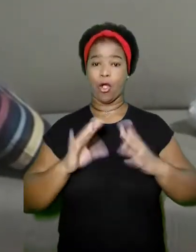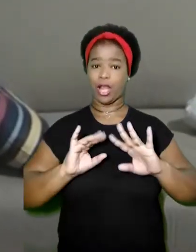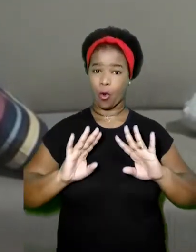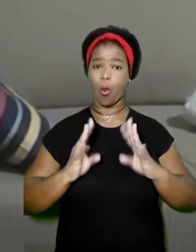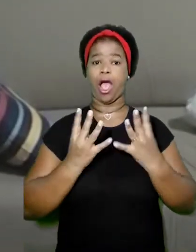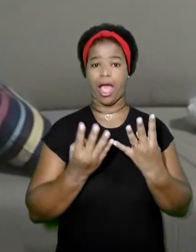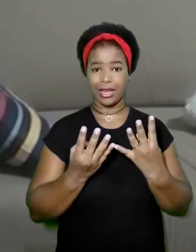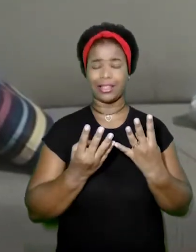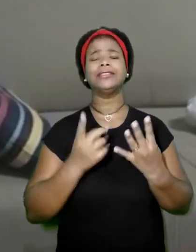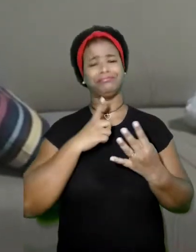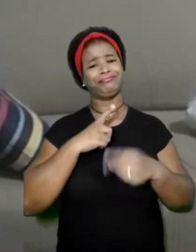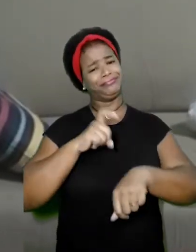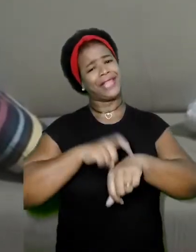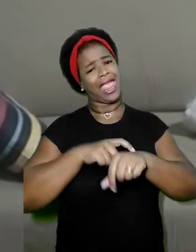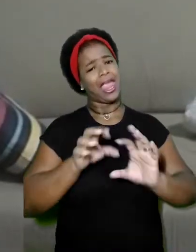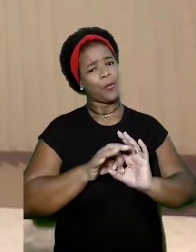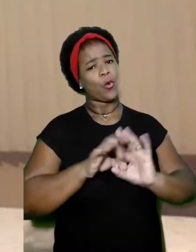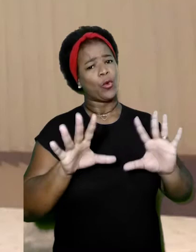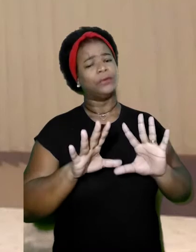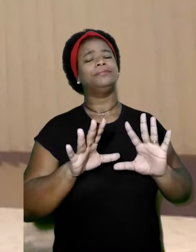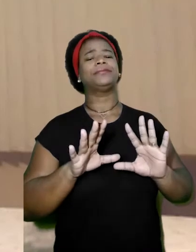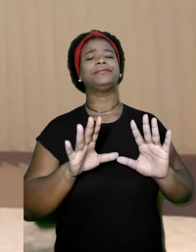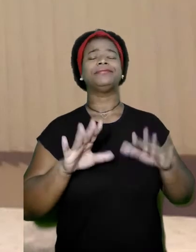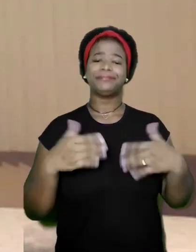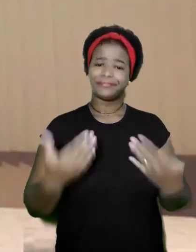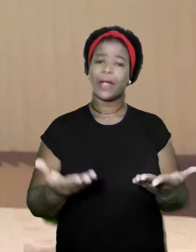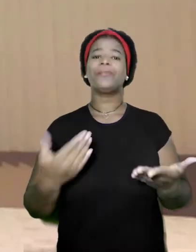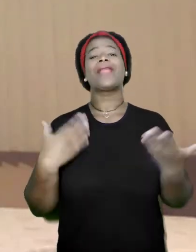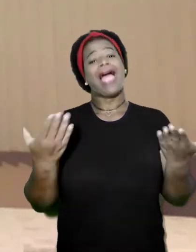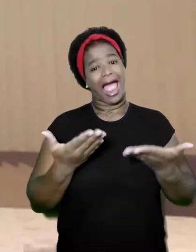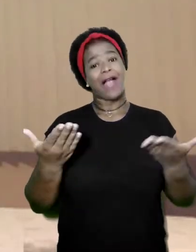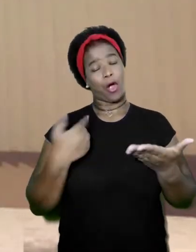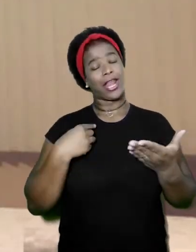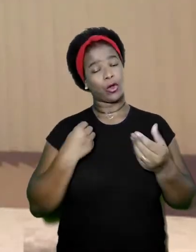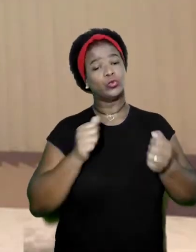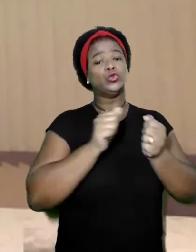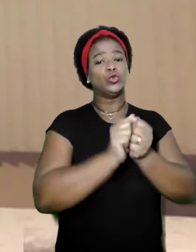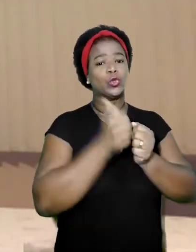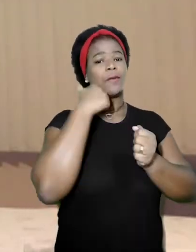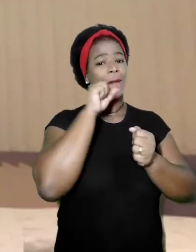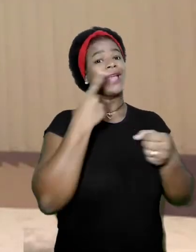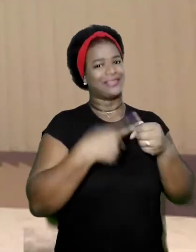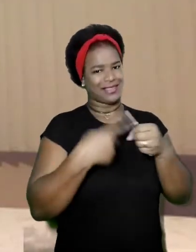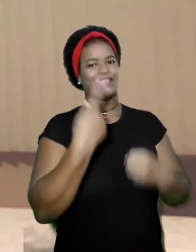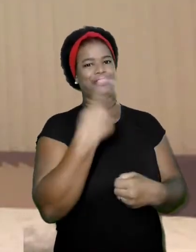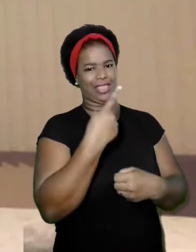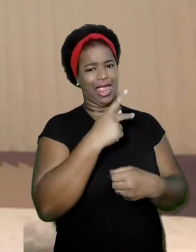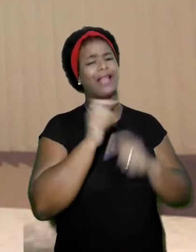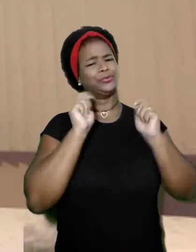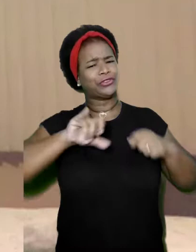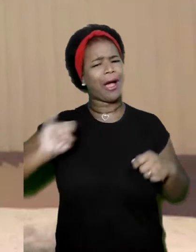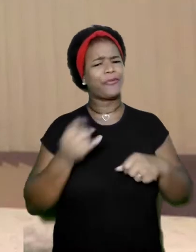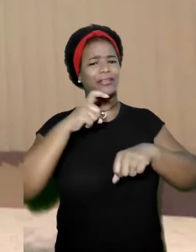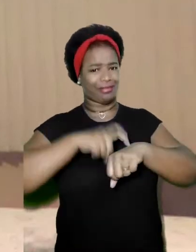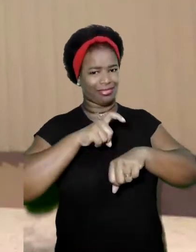Tá agora com a quarentena Que a gente tem um pouco mais de tempo E agora que eu estou na cidade da minha mãe Eu posso ficar um